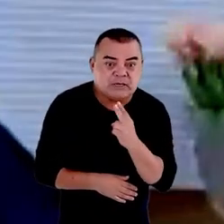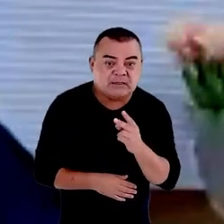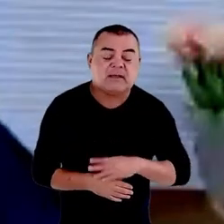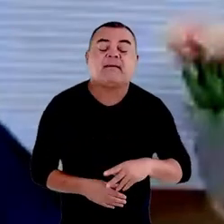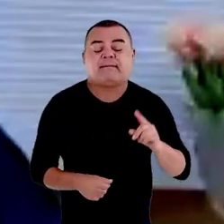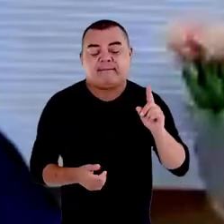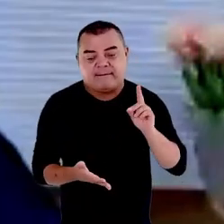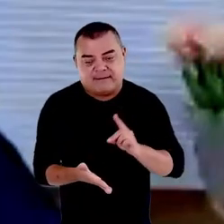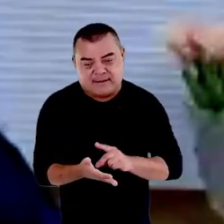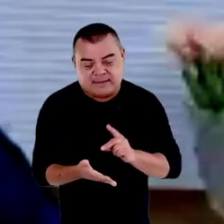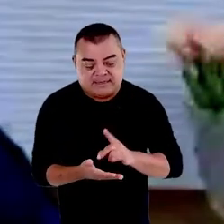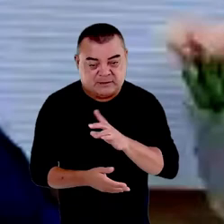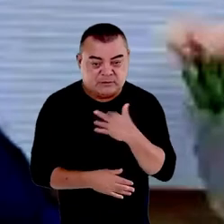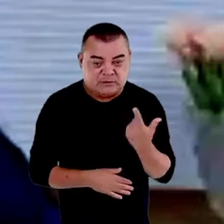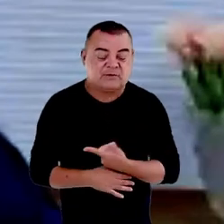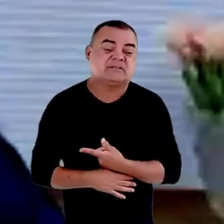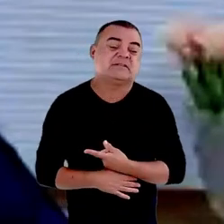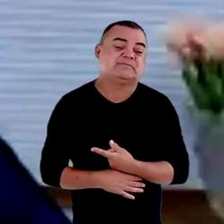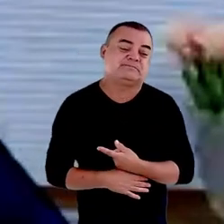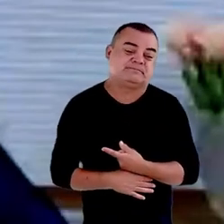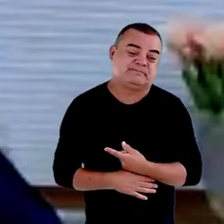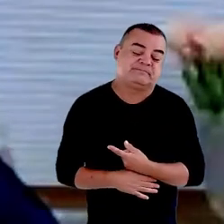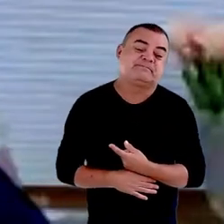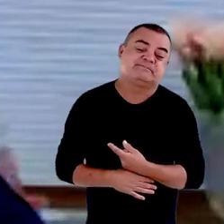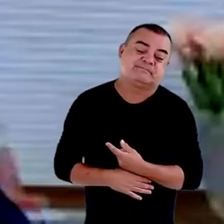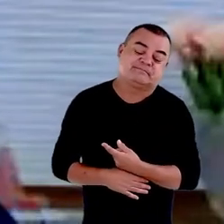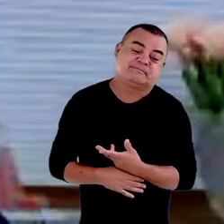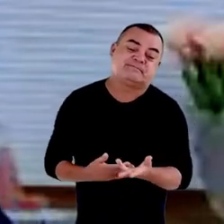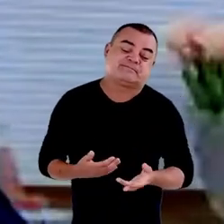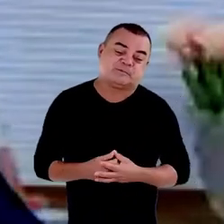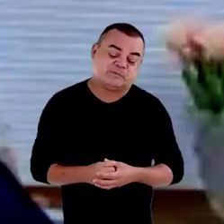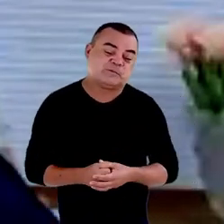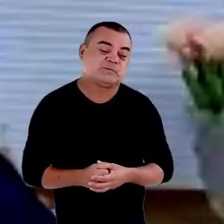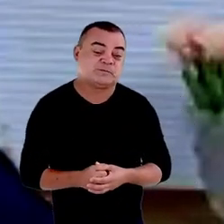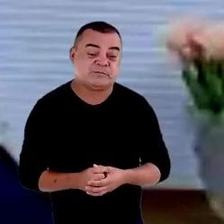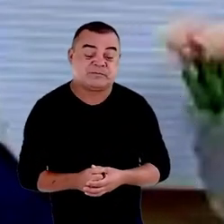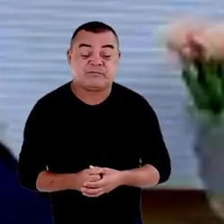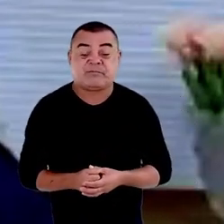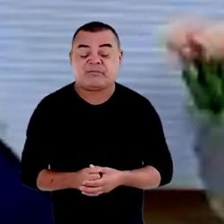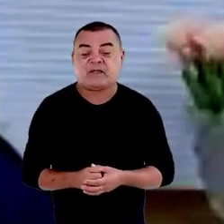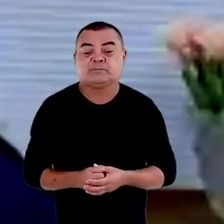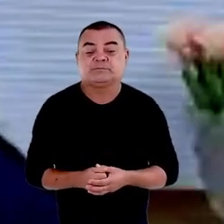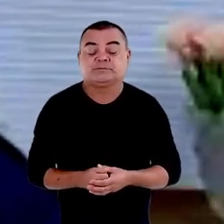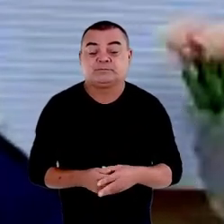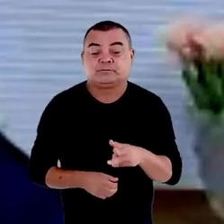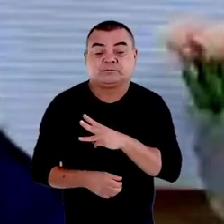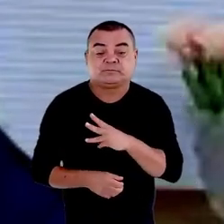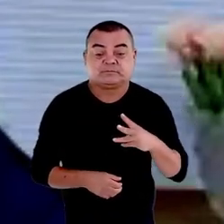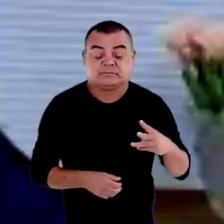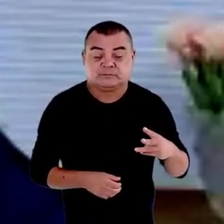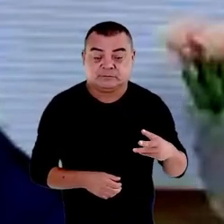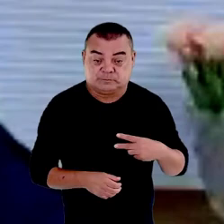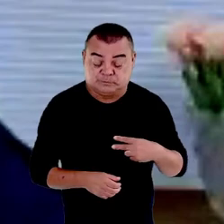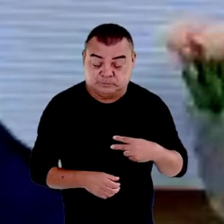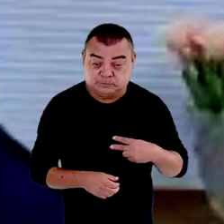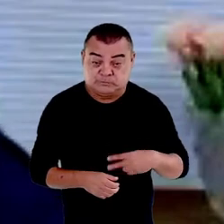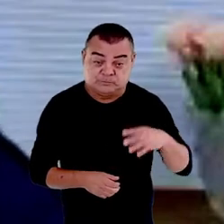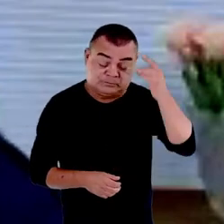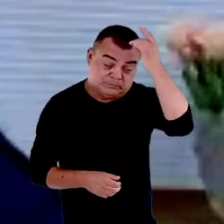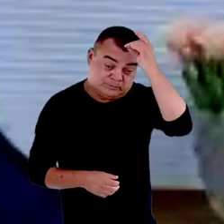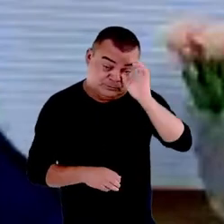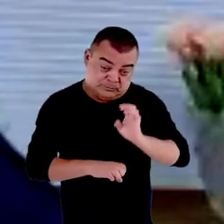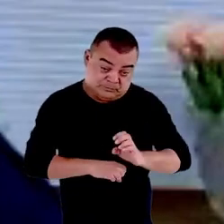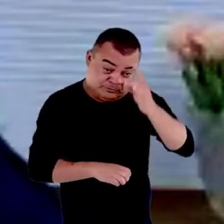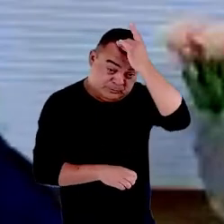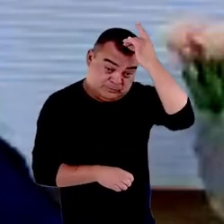nossa quem tem fome tem pressa quem tem sede tem pressa o Ministério Público do Estado Espírito Santo que